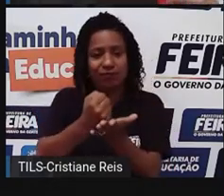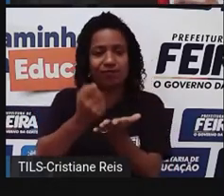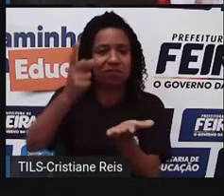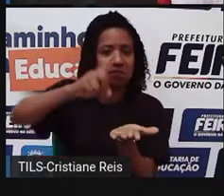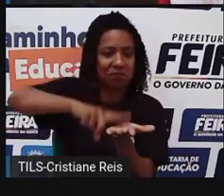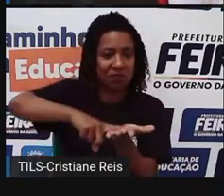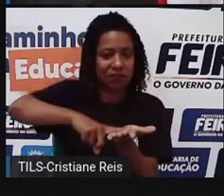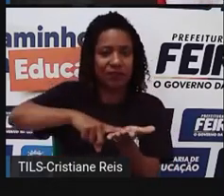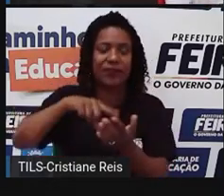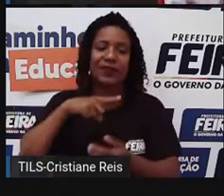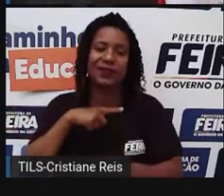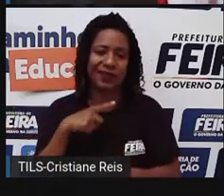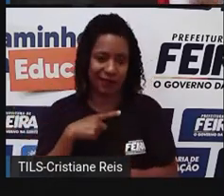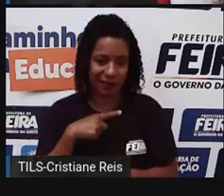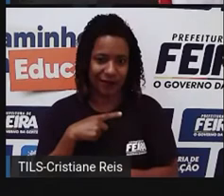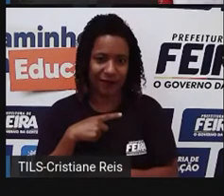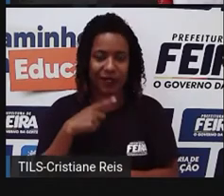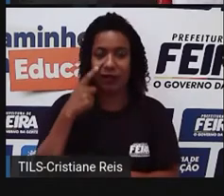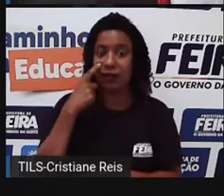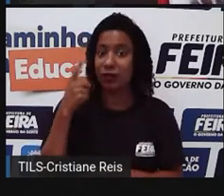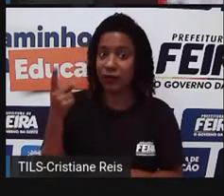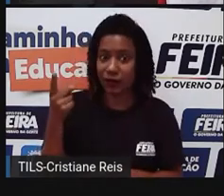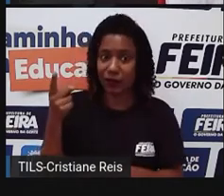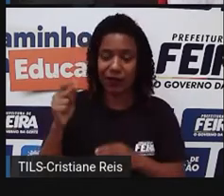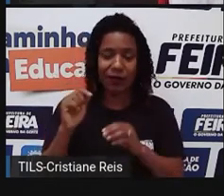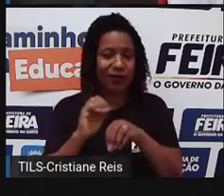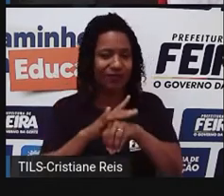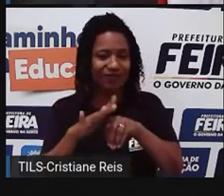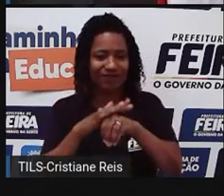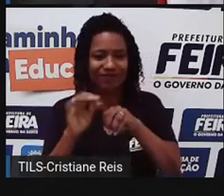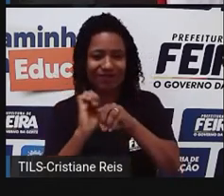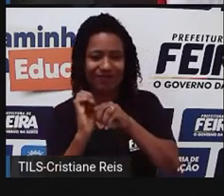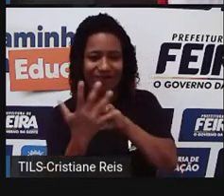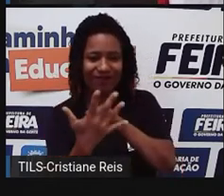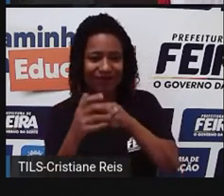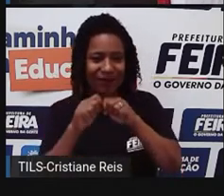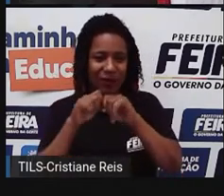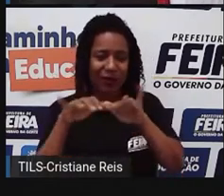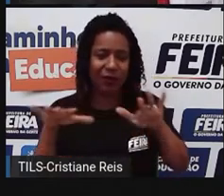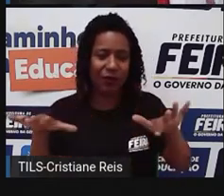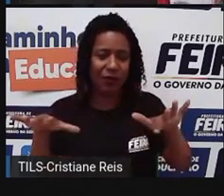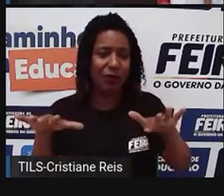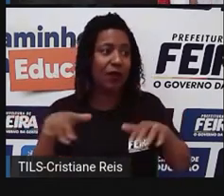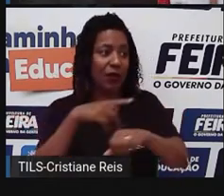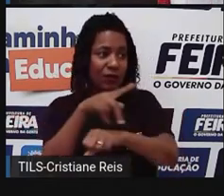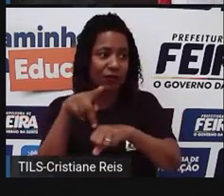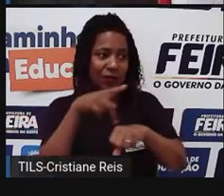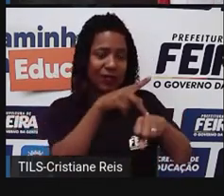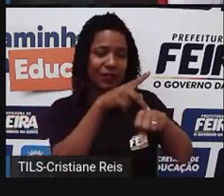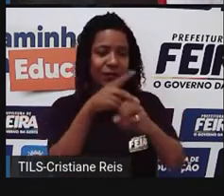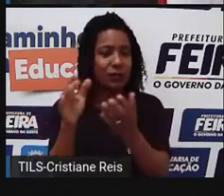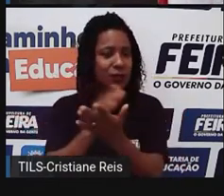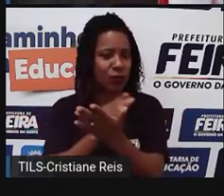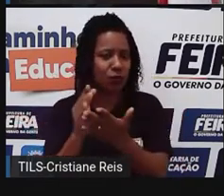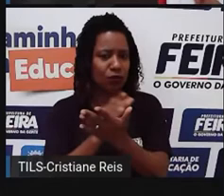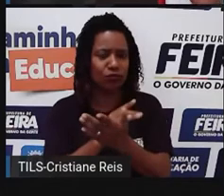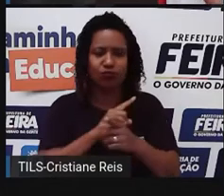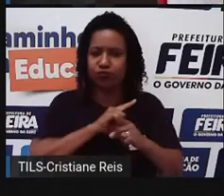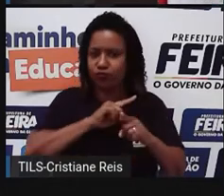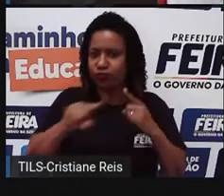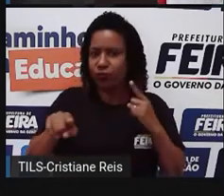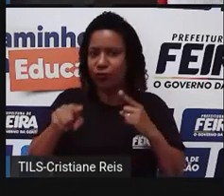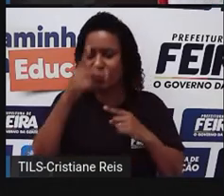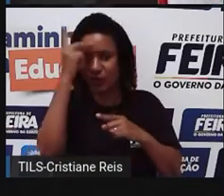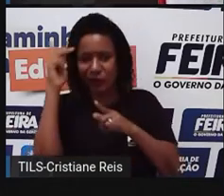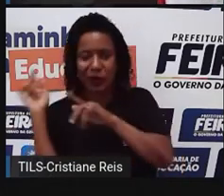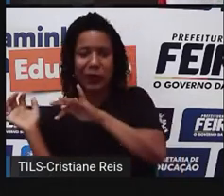nós observamos que vários países botaram restrições para entrada de imigrantes, né, e aí, boa parte delas, agora, já